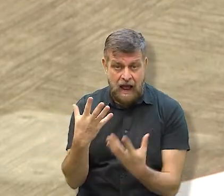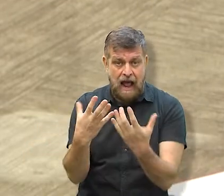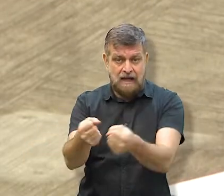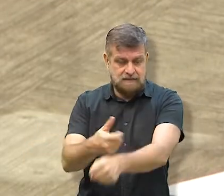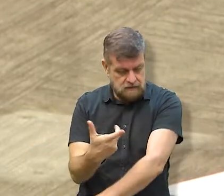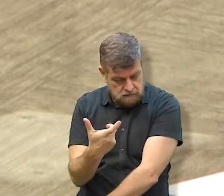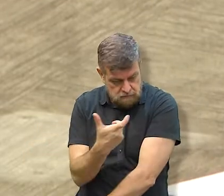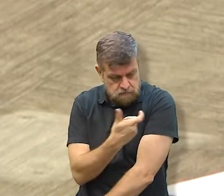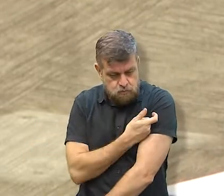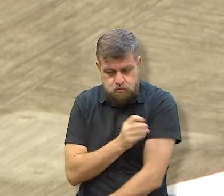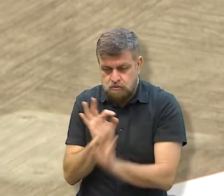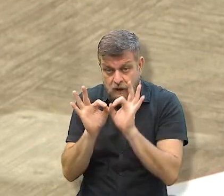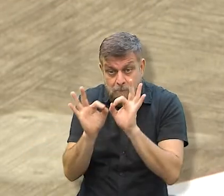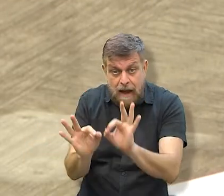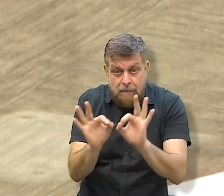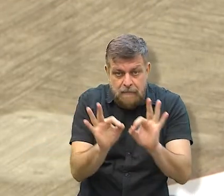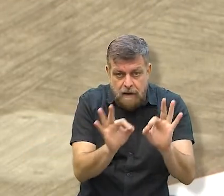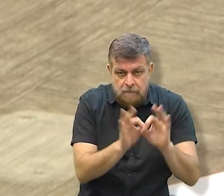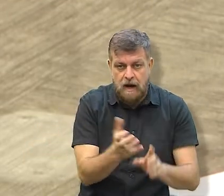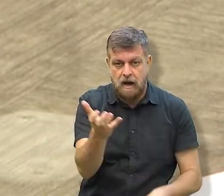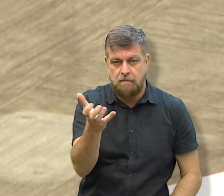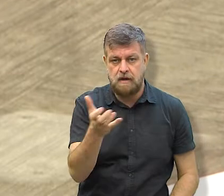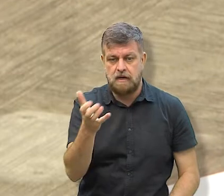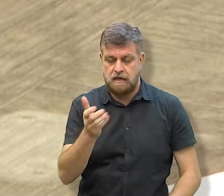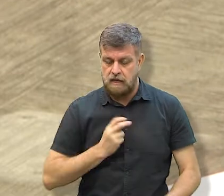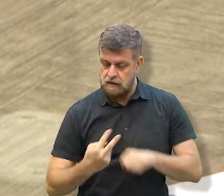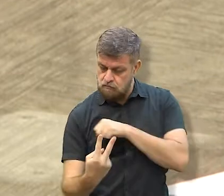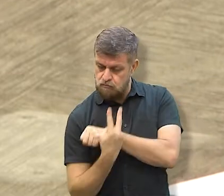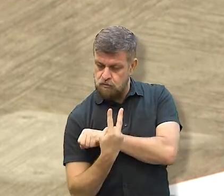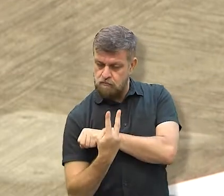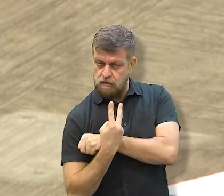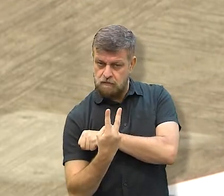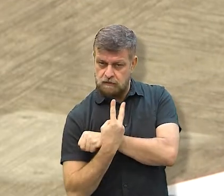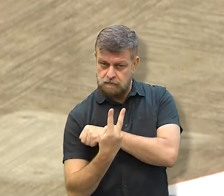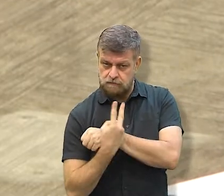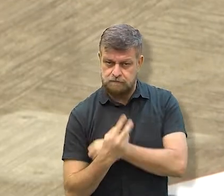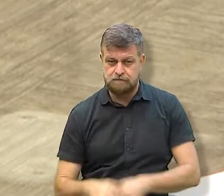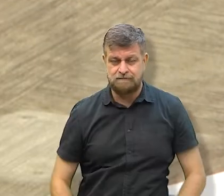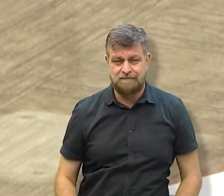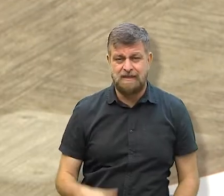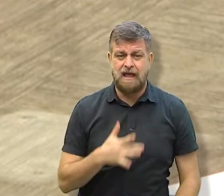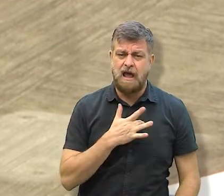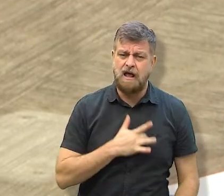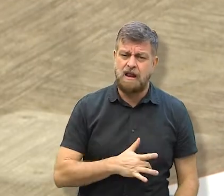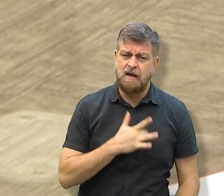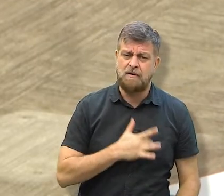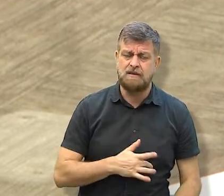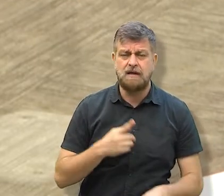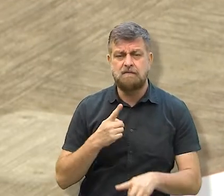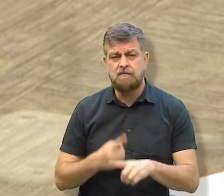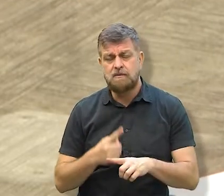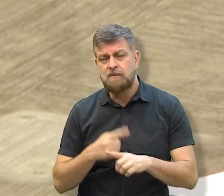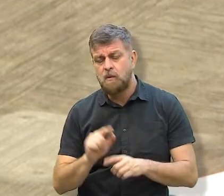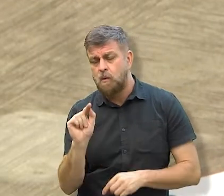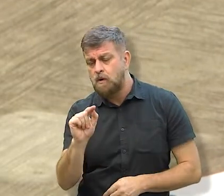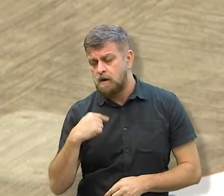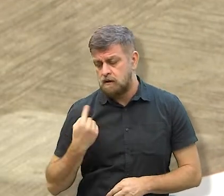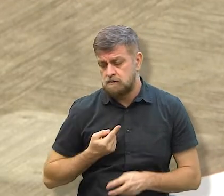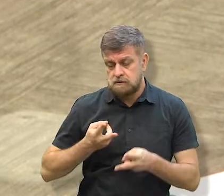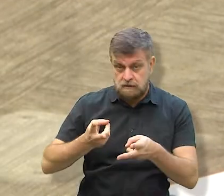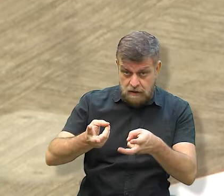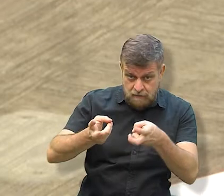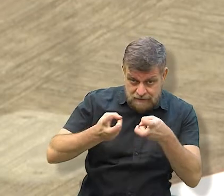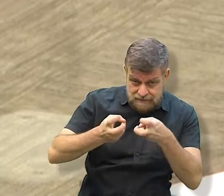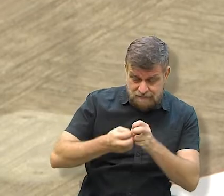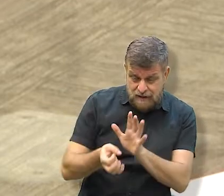que se imunizaram, mas querem continuar se protegendo. Lamentável, porque o